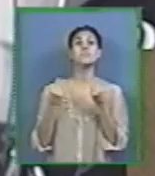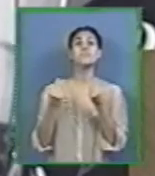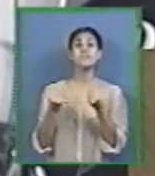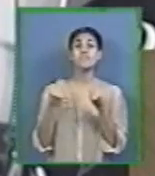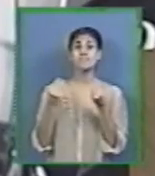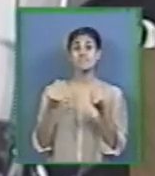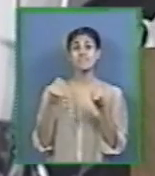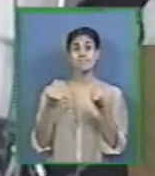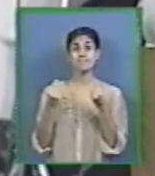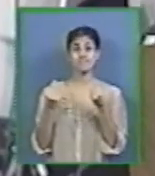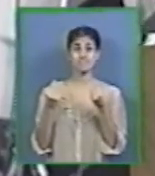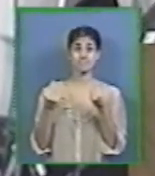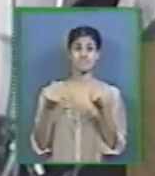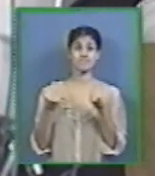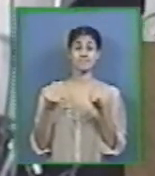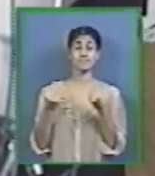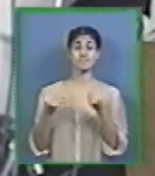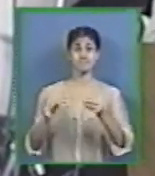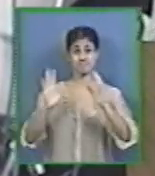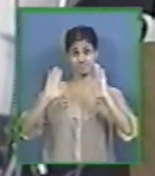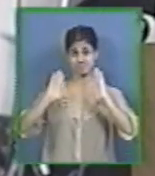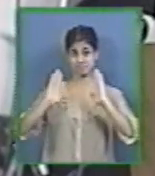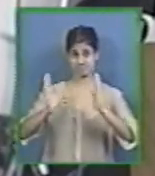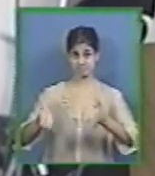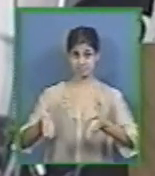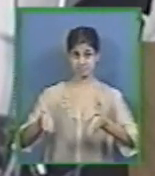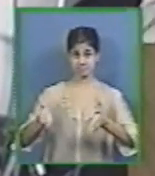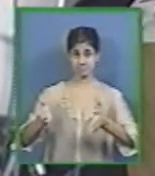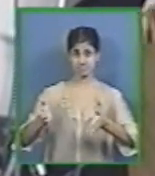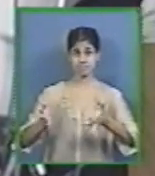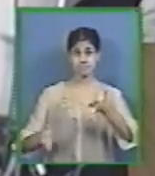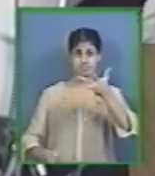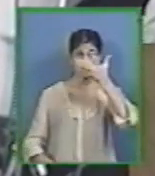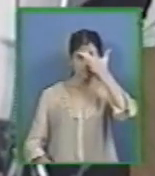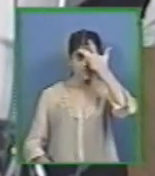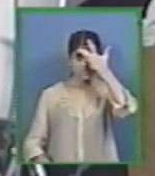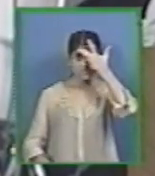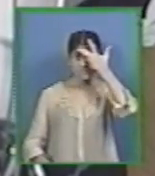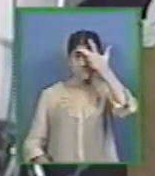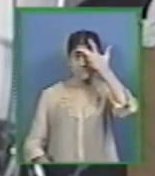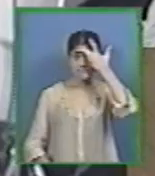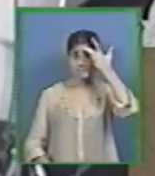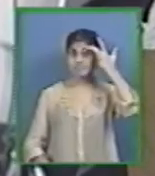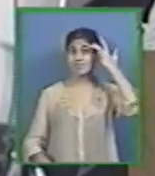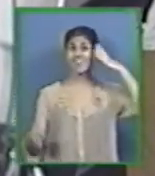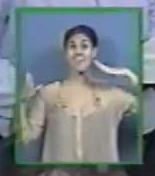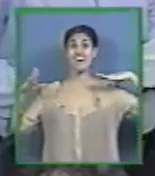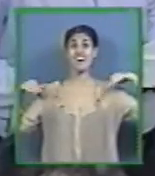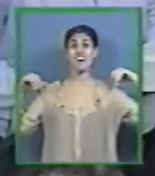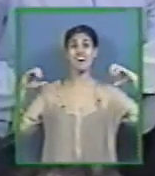Todos eles Espíritos ministradores